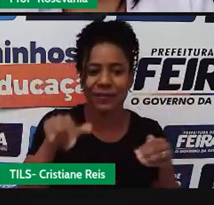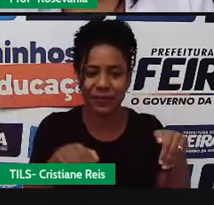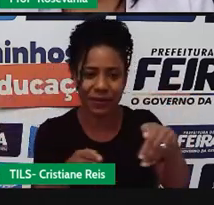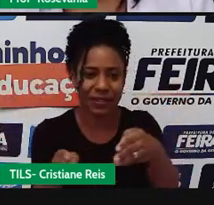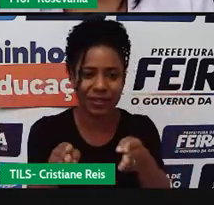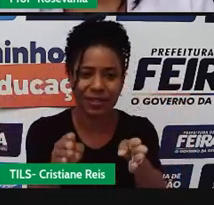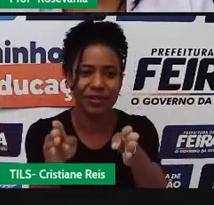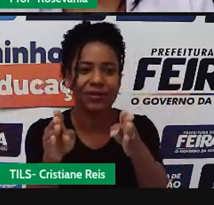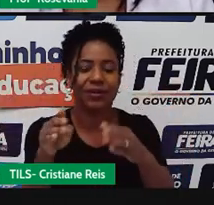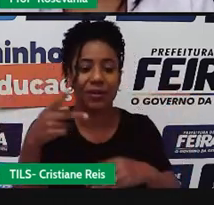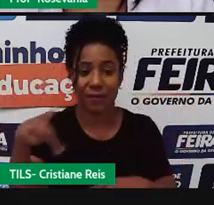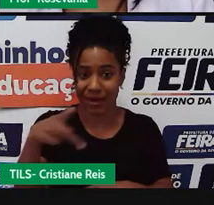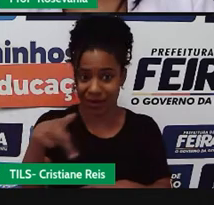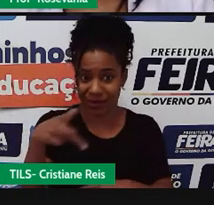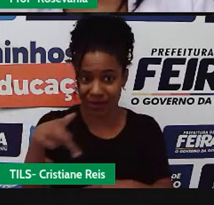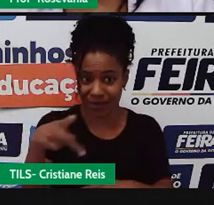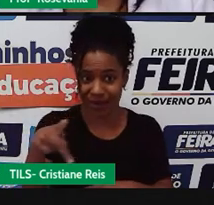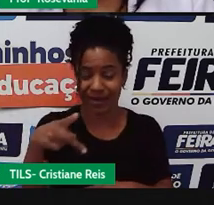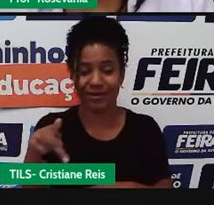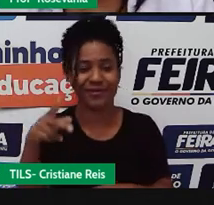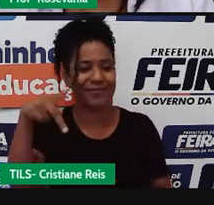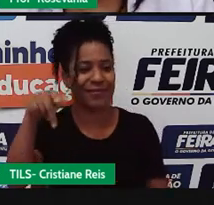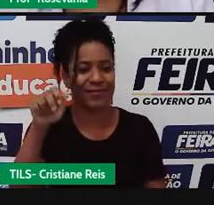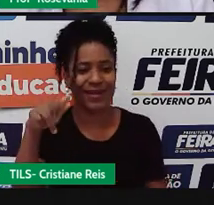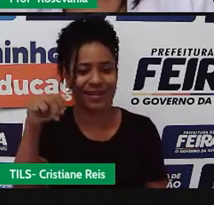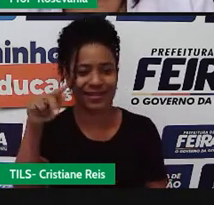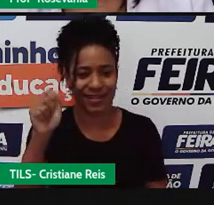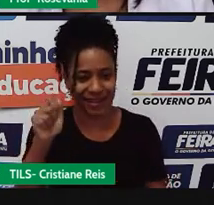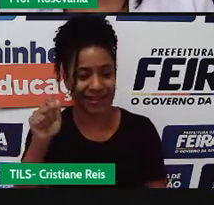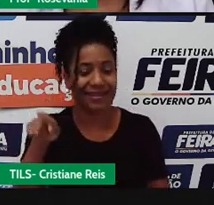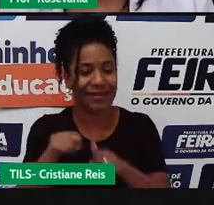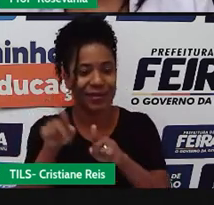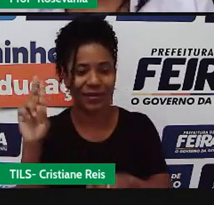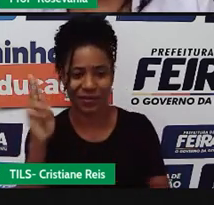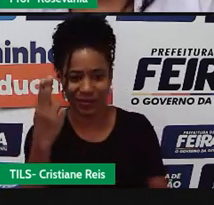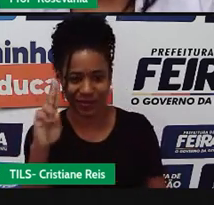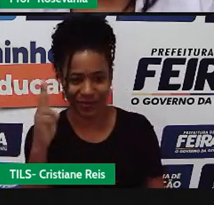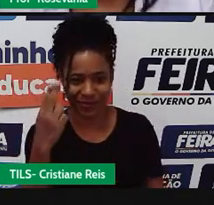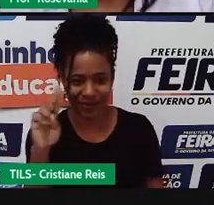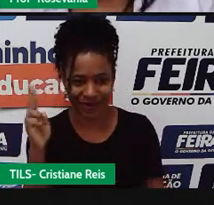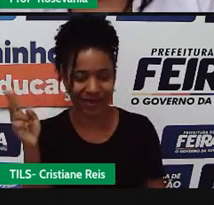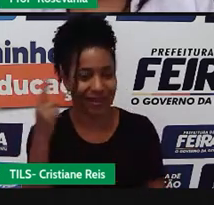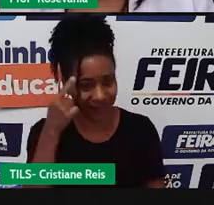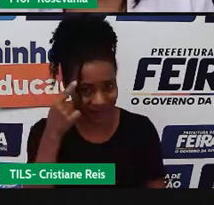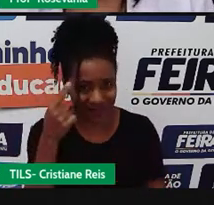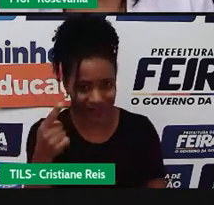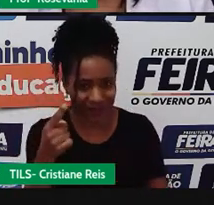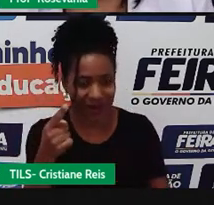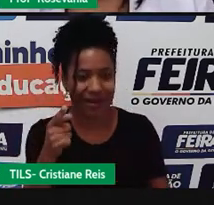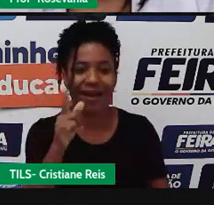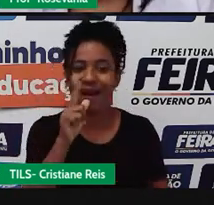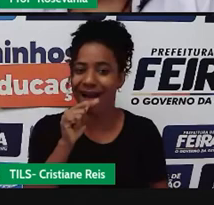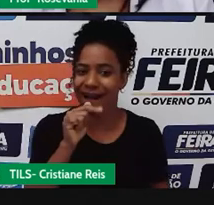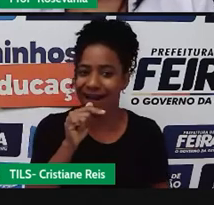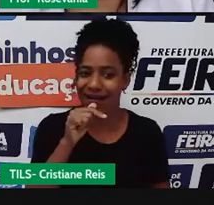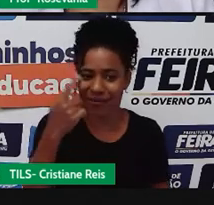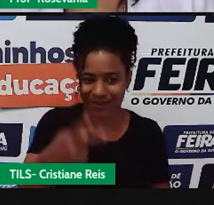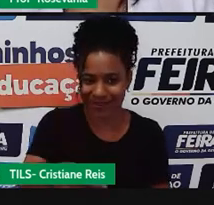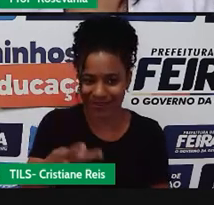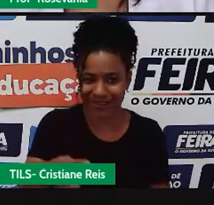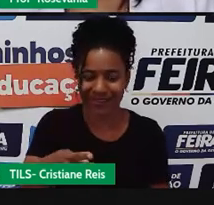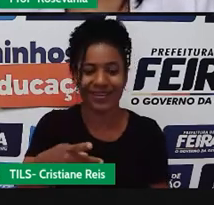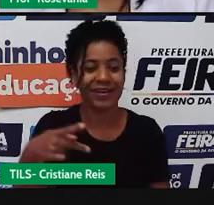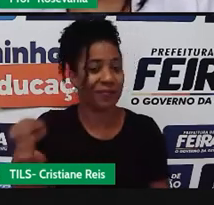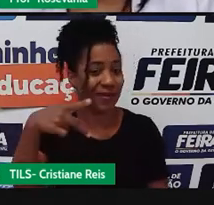pelo Rio Paraná e o Rio Uruguai, eu tenho a bacia do Paraguai, lembra que eu falei pra vocês que nascem no território brasileiro, mas que pega em outros países,